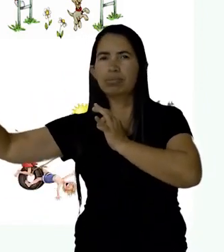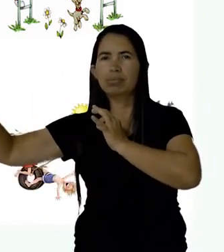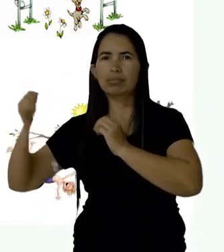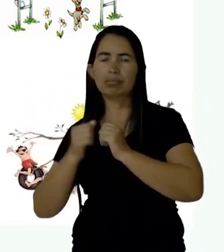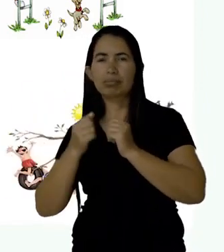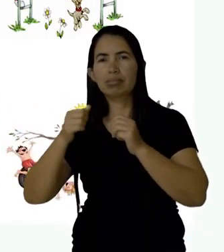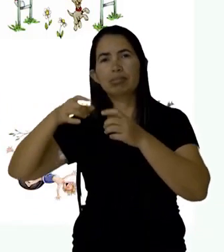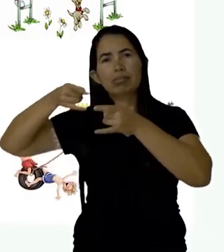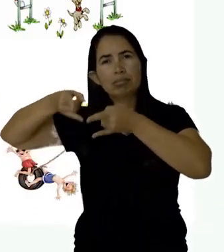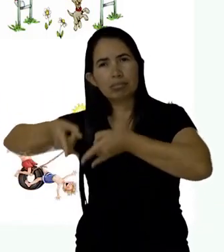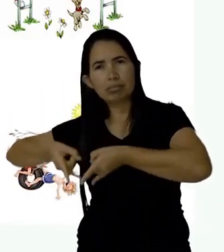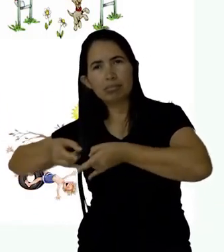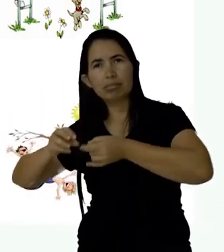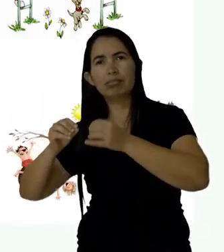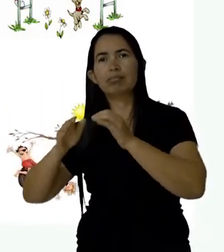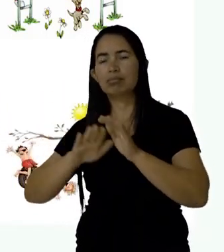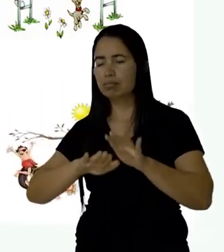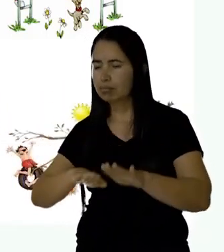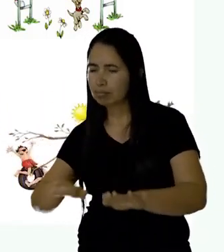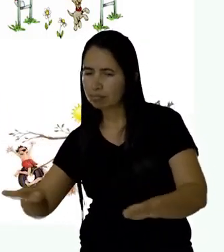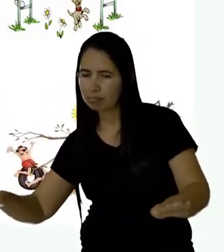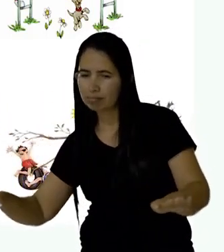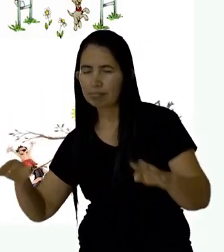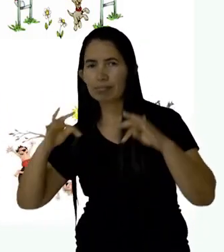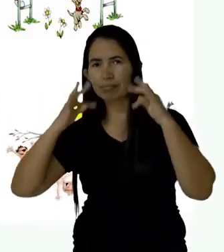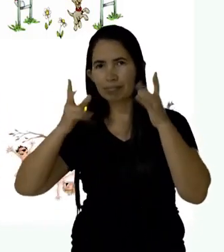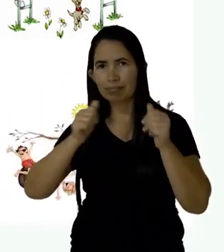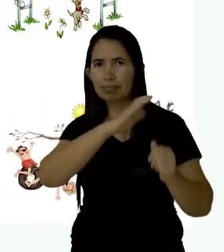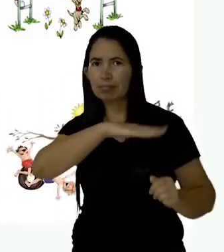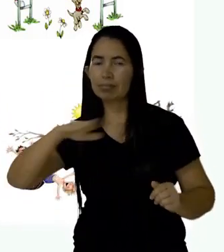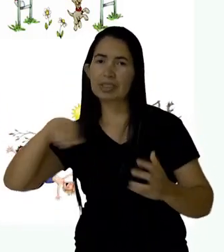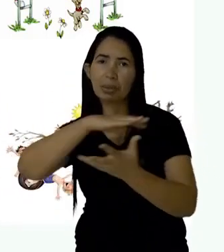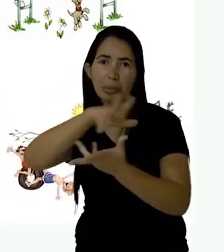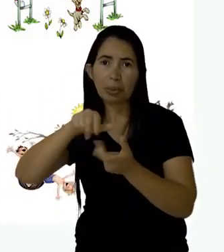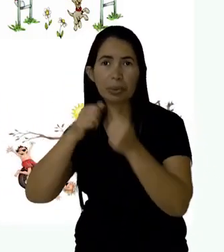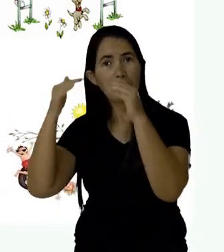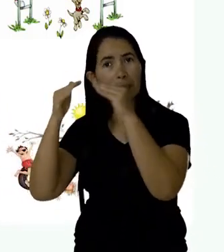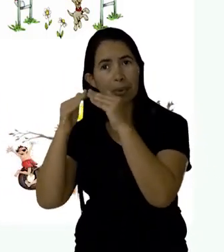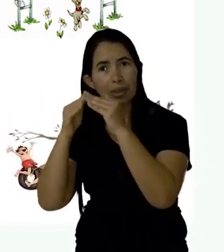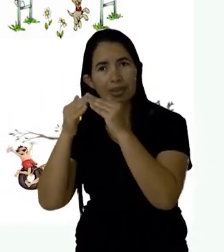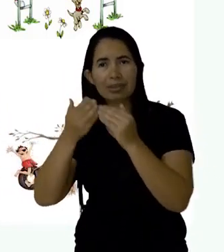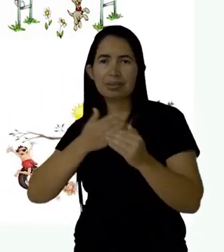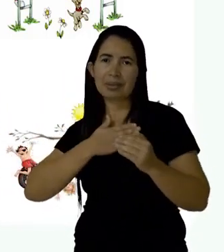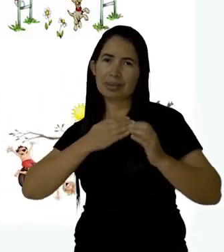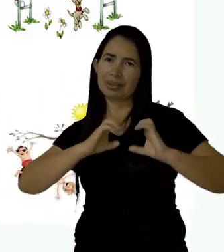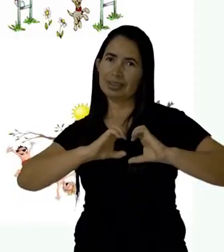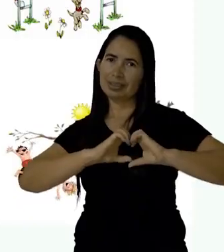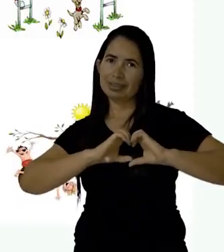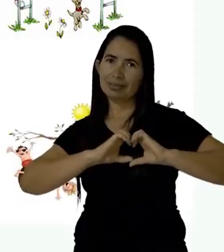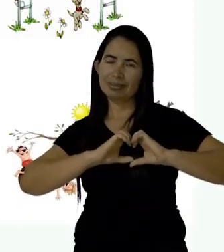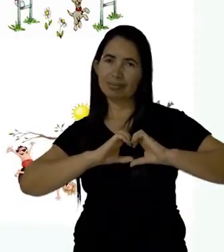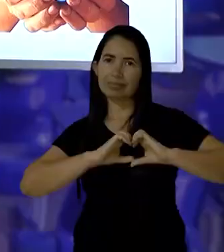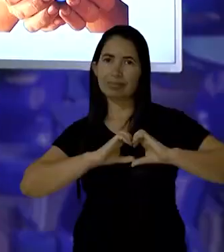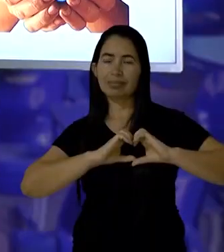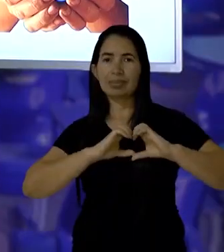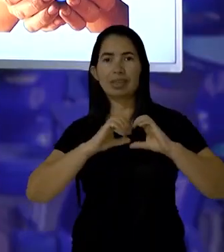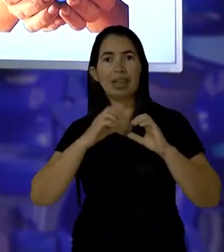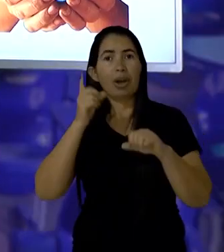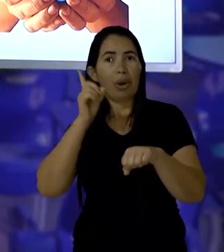Durma na cama ou no chão. Toda criança do mundo mora no meu coração.